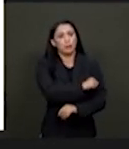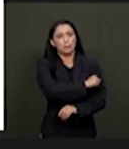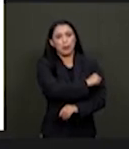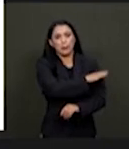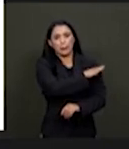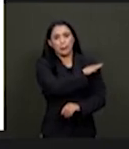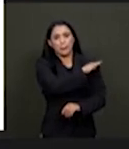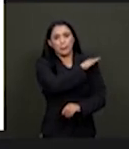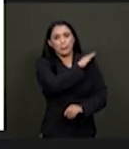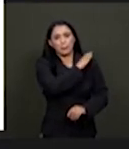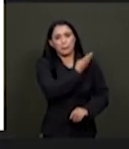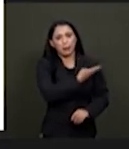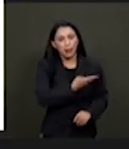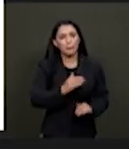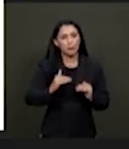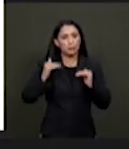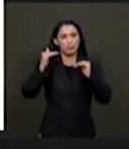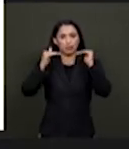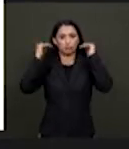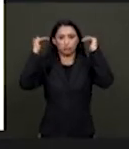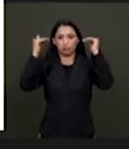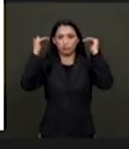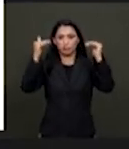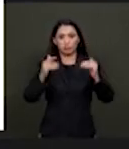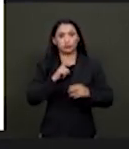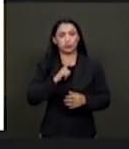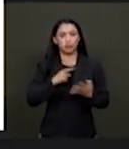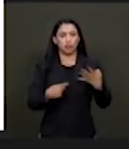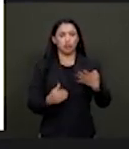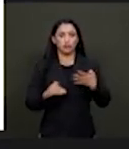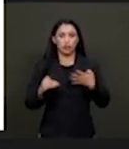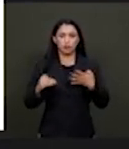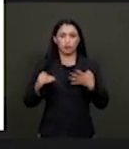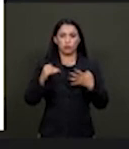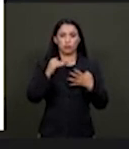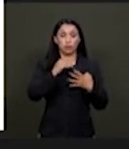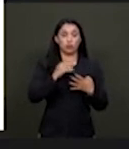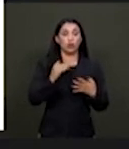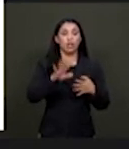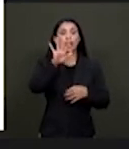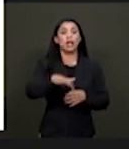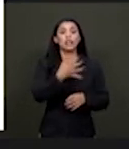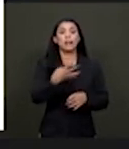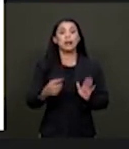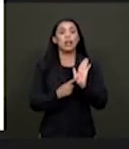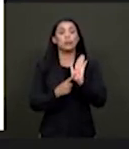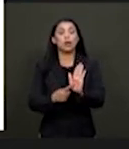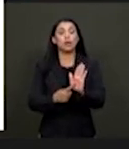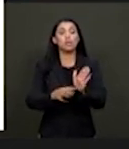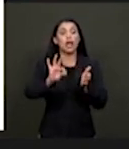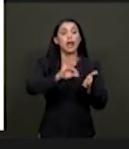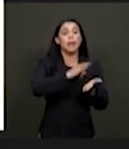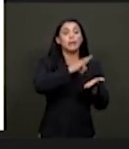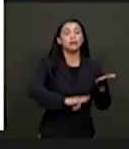favor, nessa tabela que está a exposição, eu chamo a atenção para as matrículas no ensino